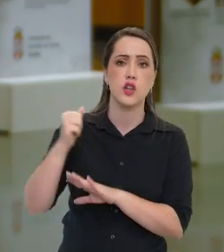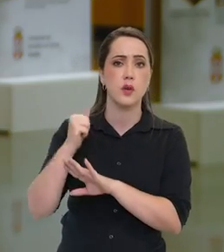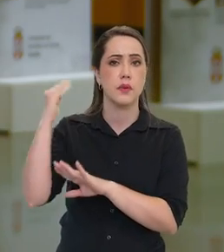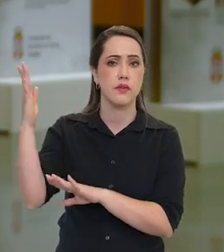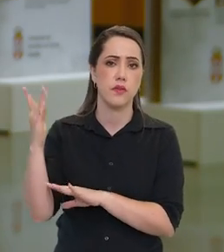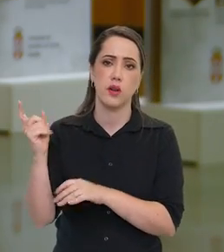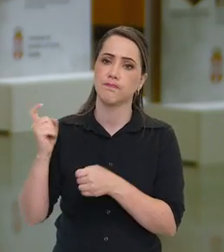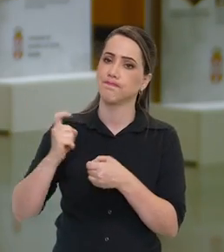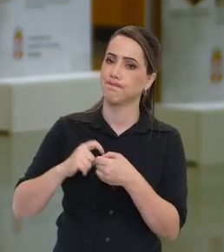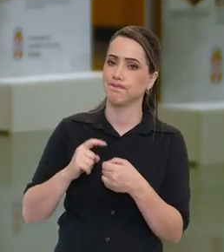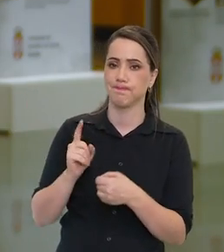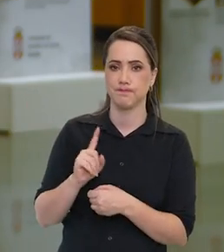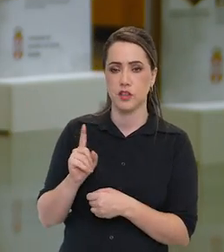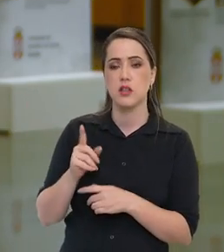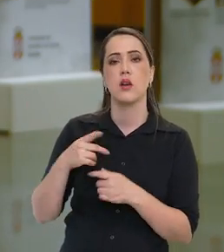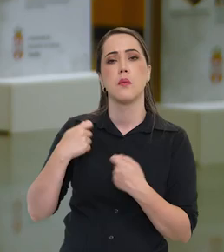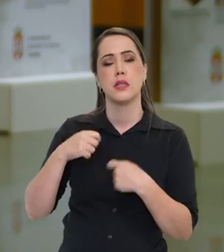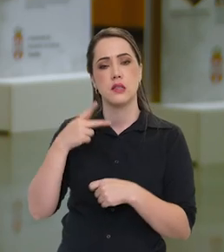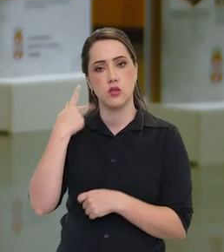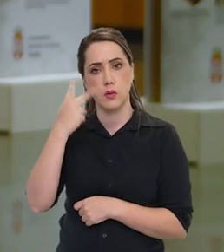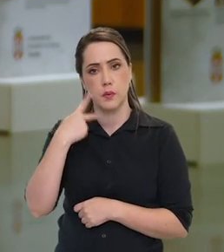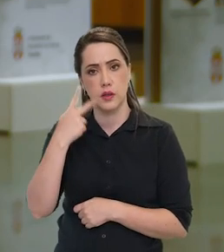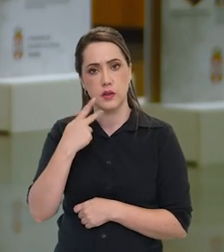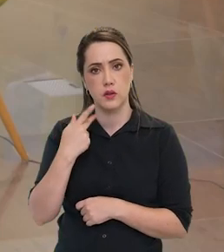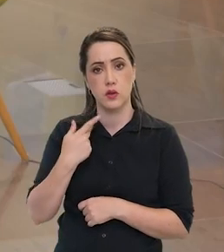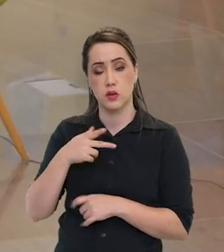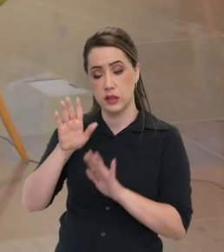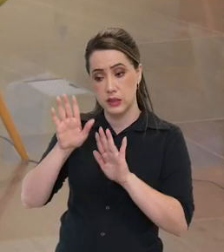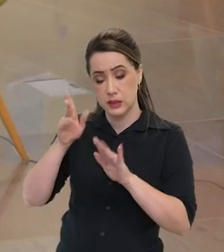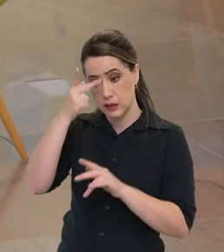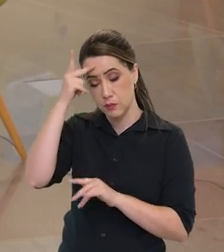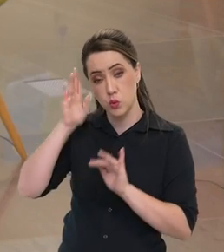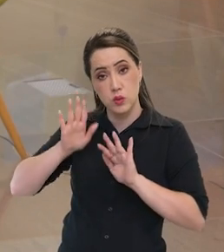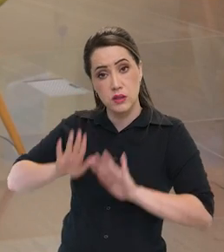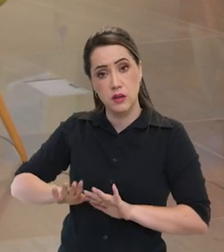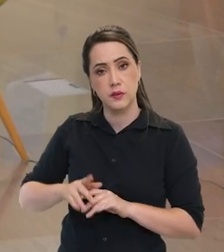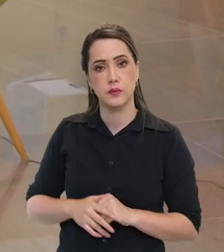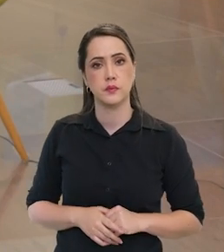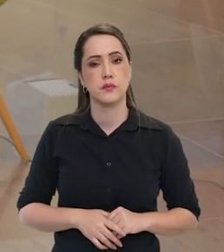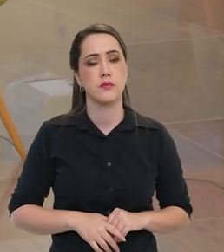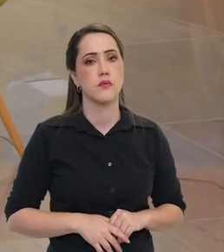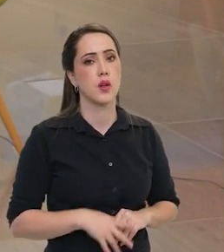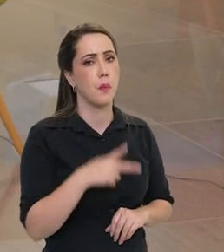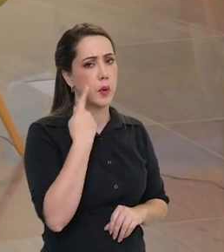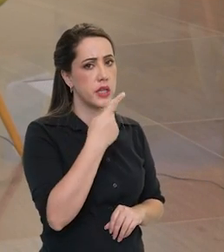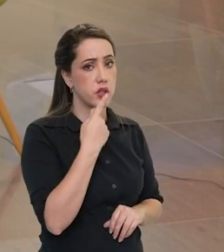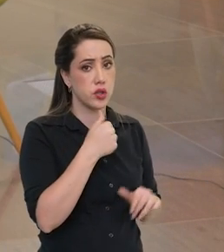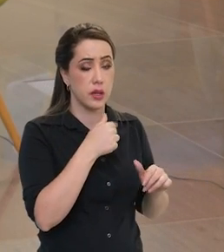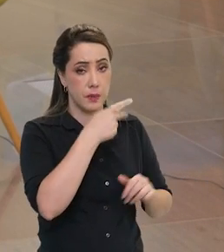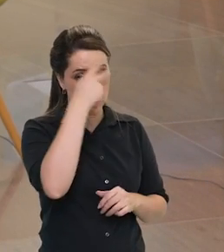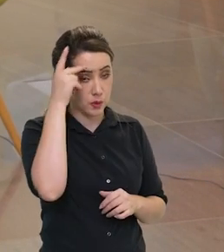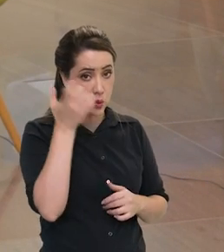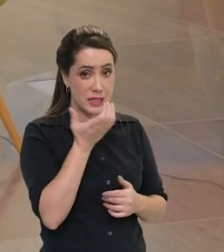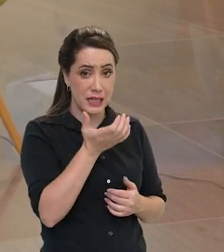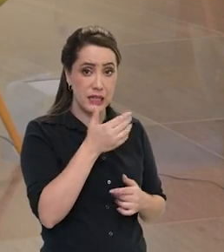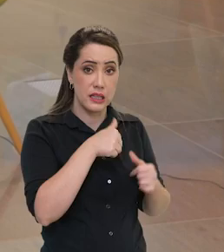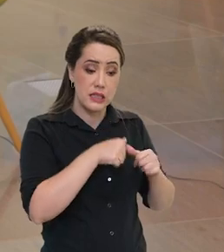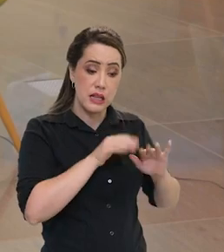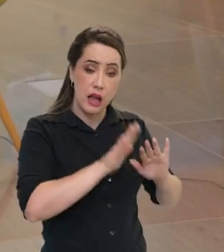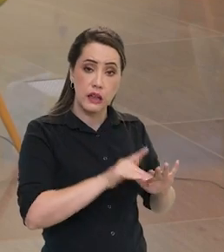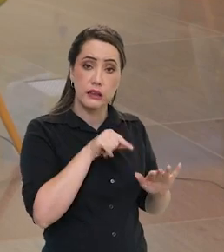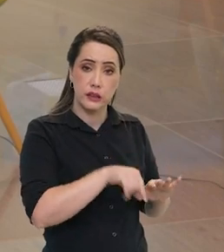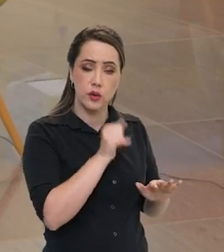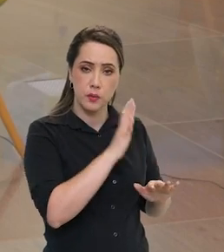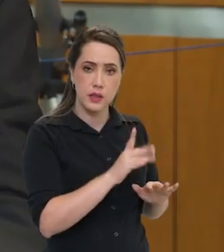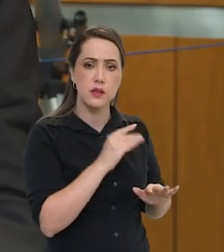vai para fora e não volta. Então tem que ter alguma política que fixe essas pessoas. A política de fixação é absolutamente importante. O Ministério de Ciência e Tecnologia